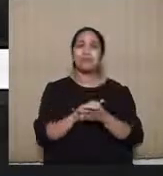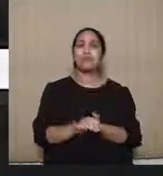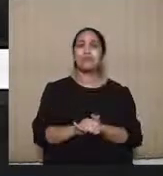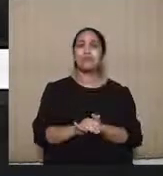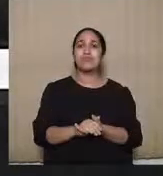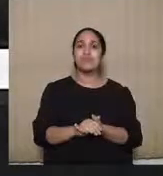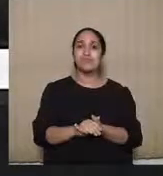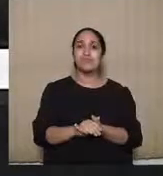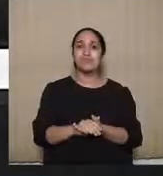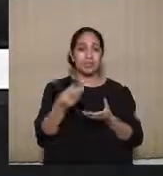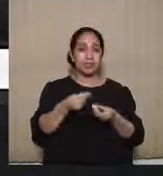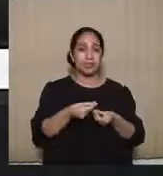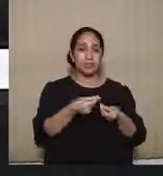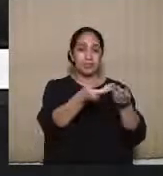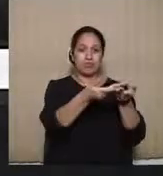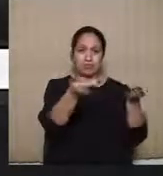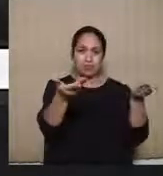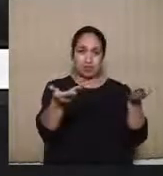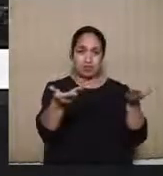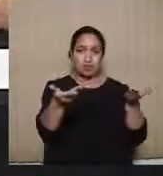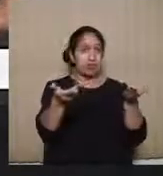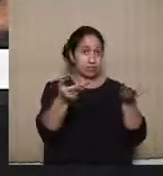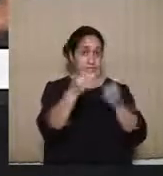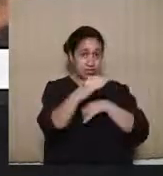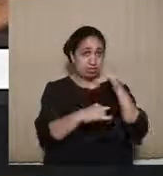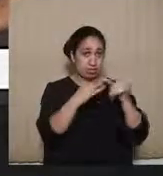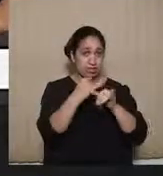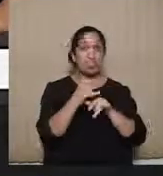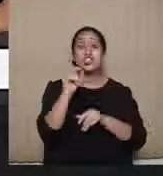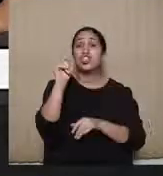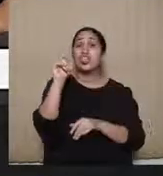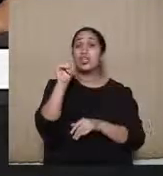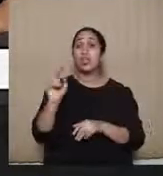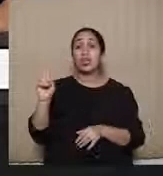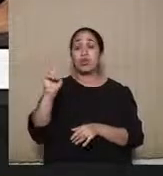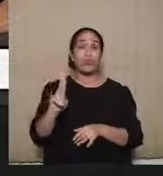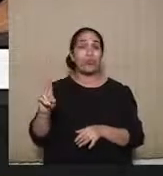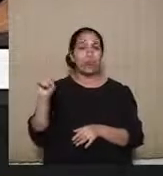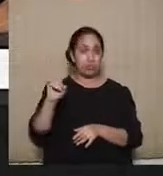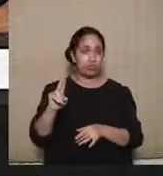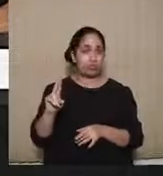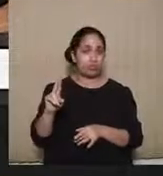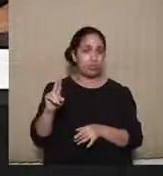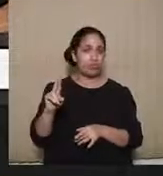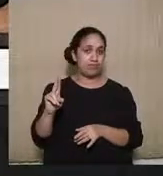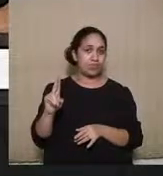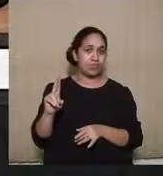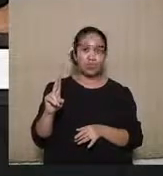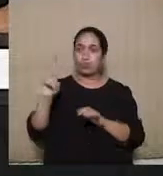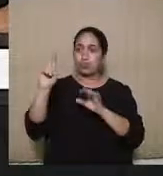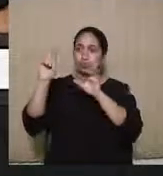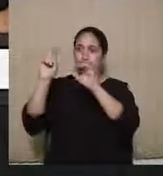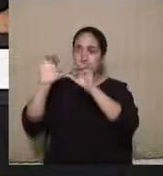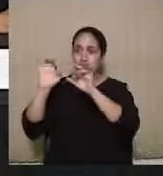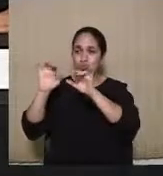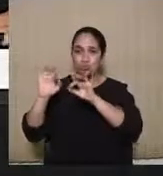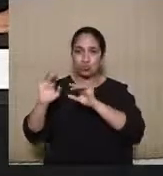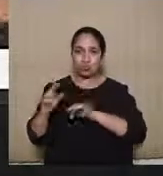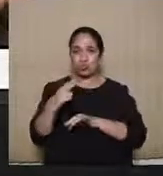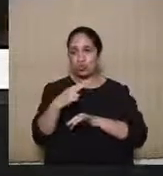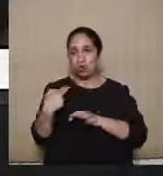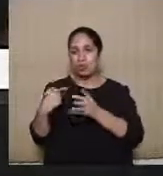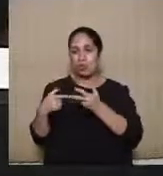a esse provedor de conexão que, então, vai dizer quem é o usuário, vai trazer os dados pessoais que ele dispuser sobre quem é o